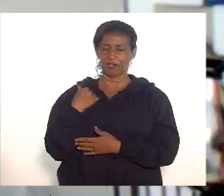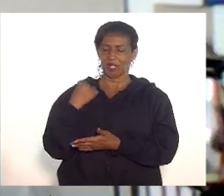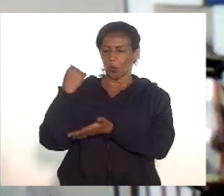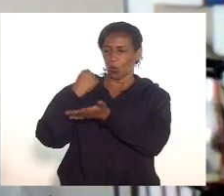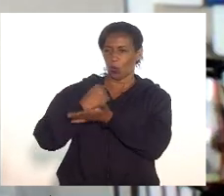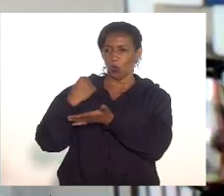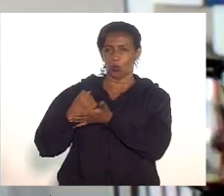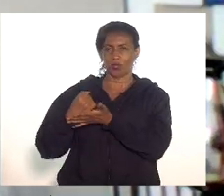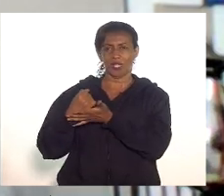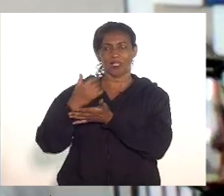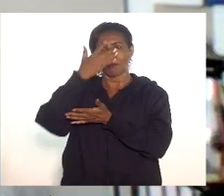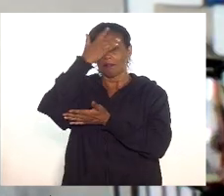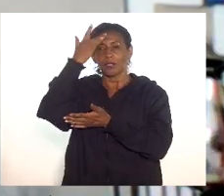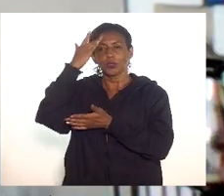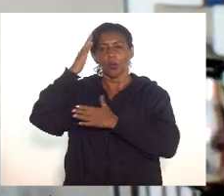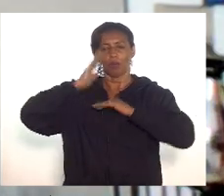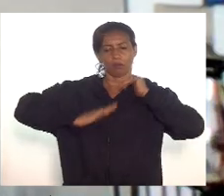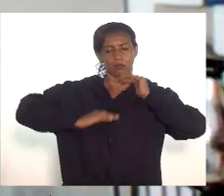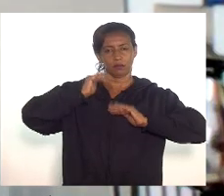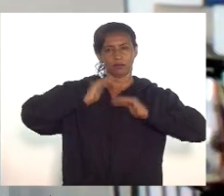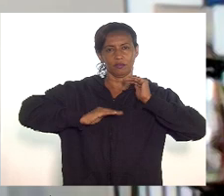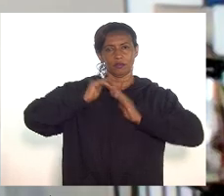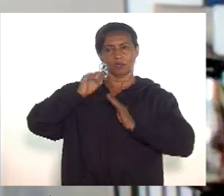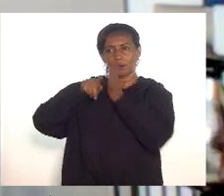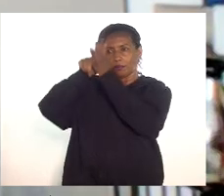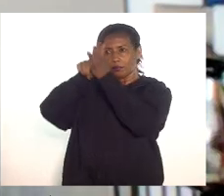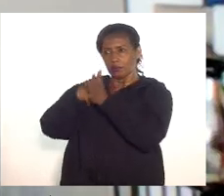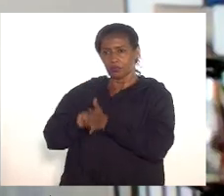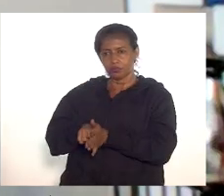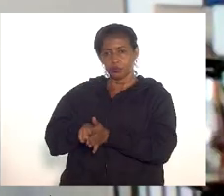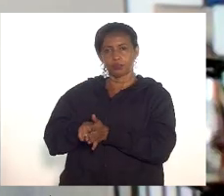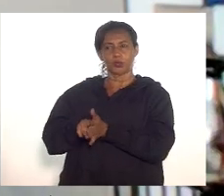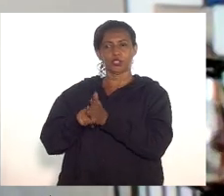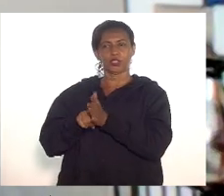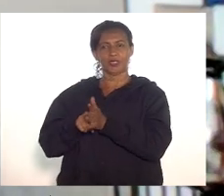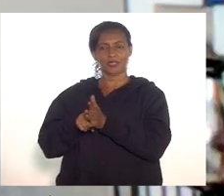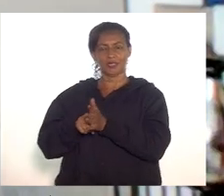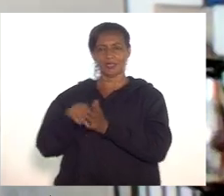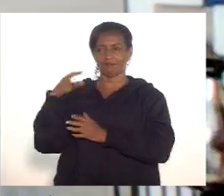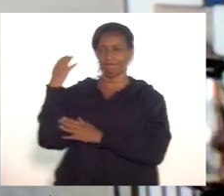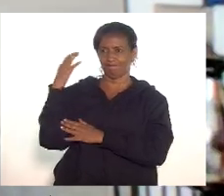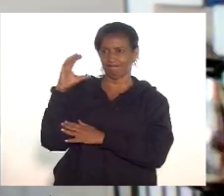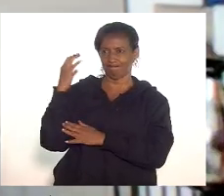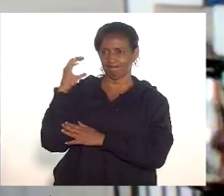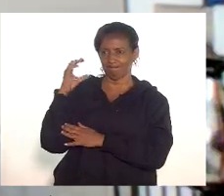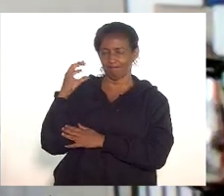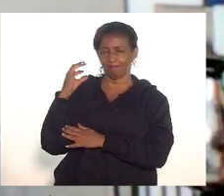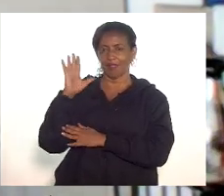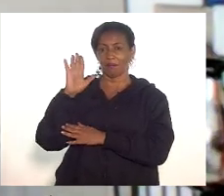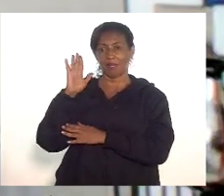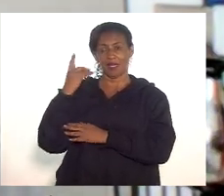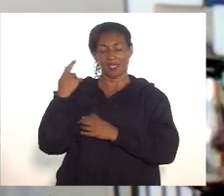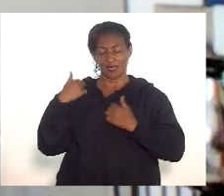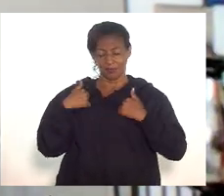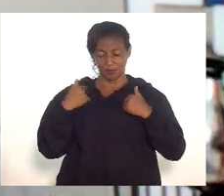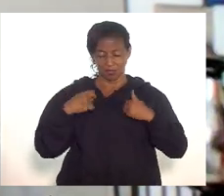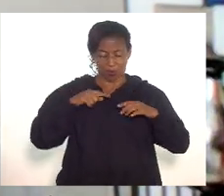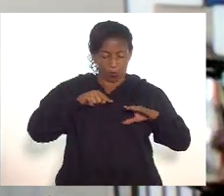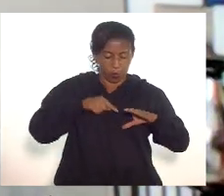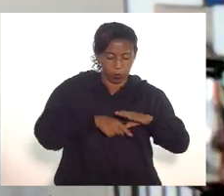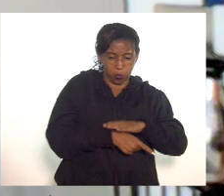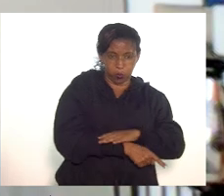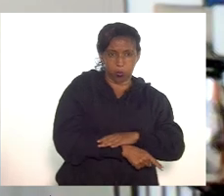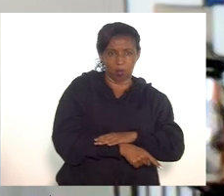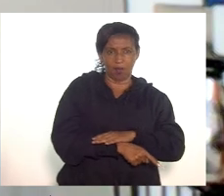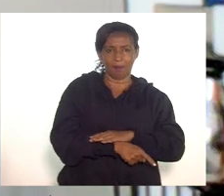temporária de pesquisadores para a participação em projetos, mas a gente não conseguiu, de uma forma mais aprofundada, entender o que ele traz